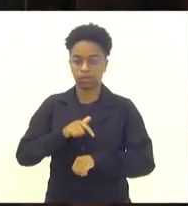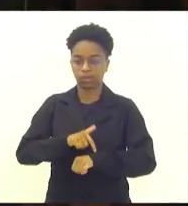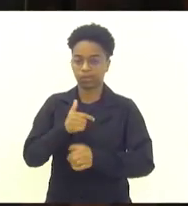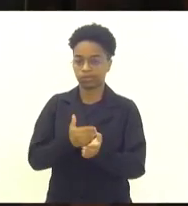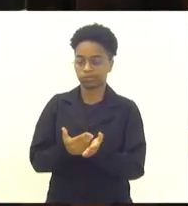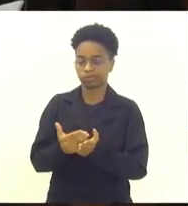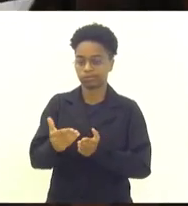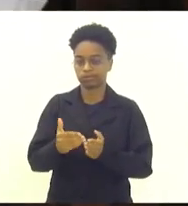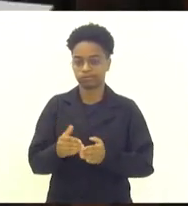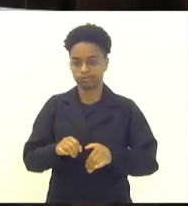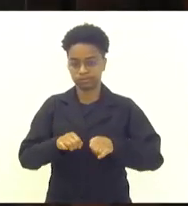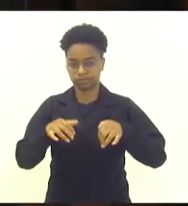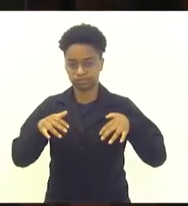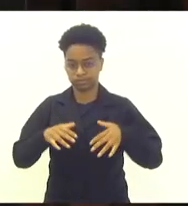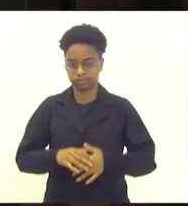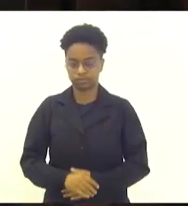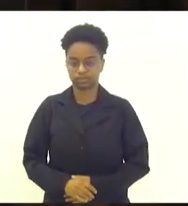inicial.